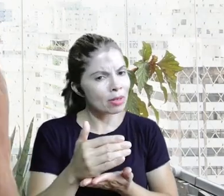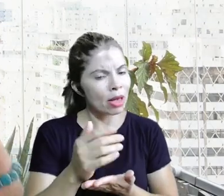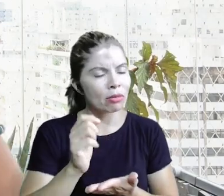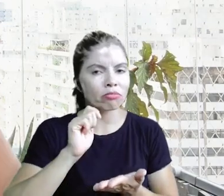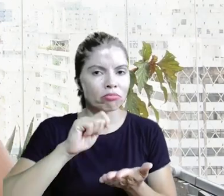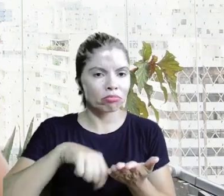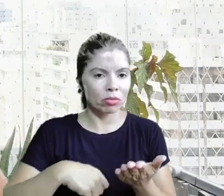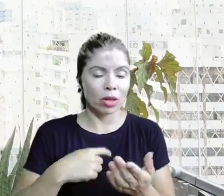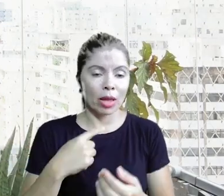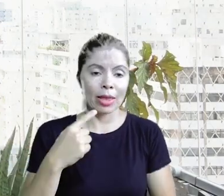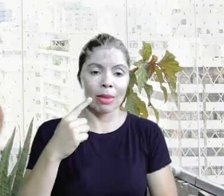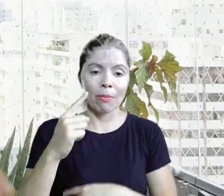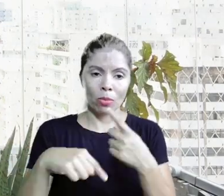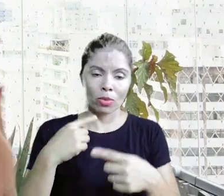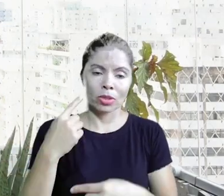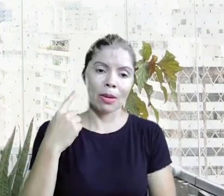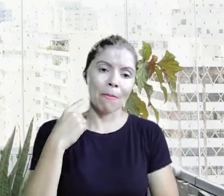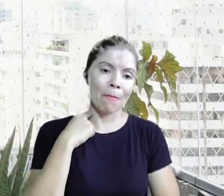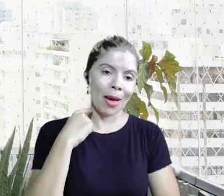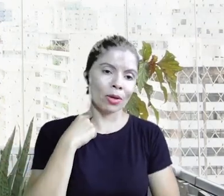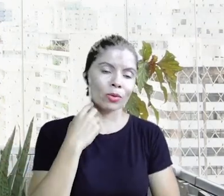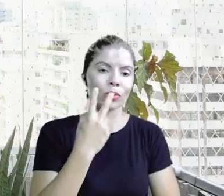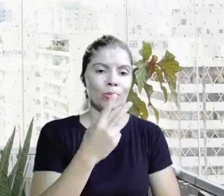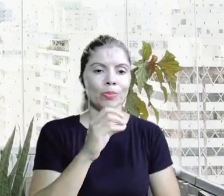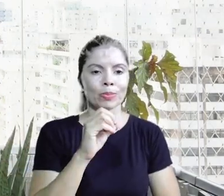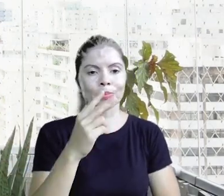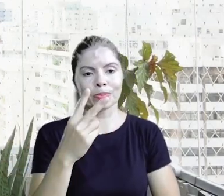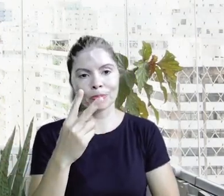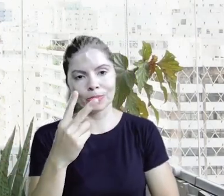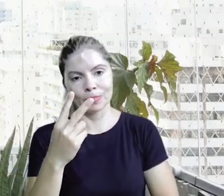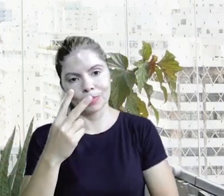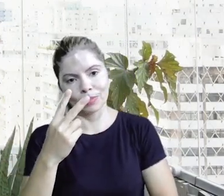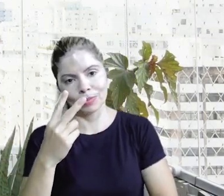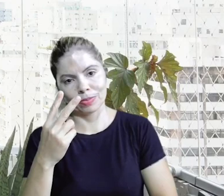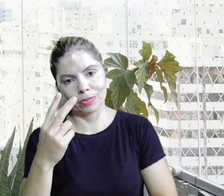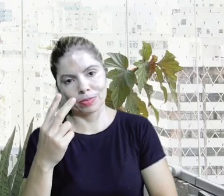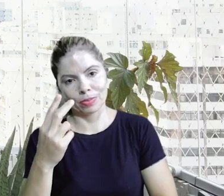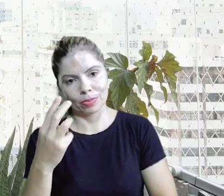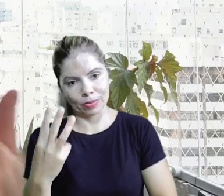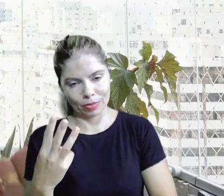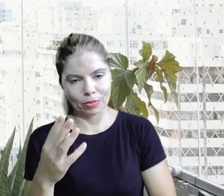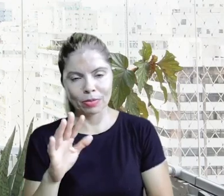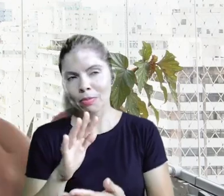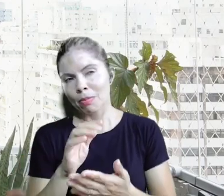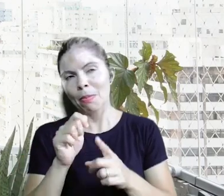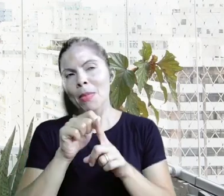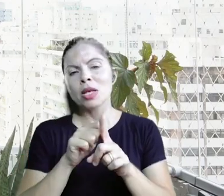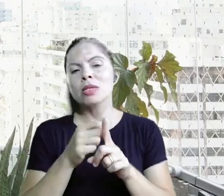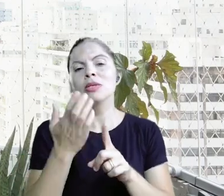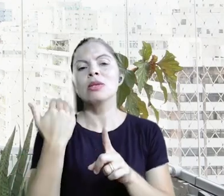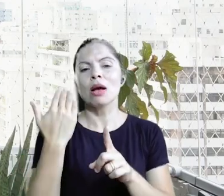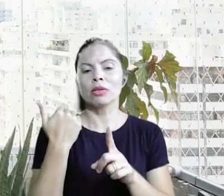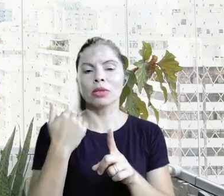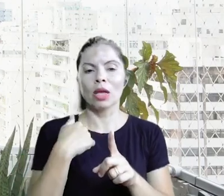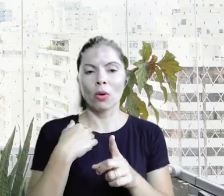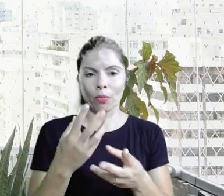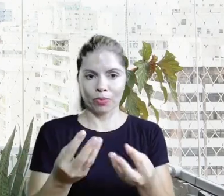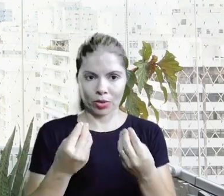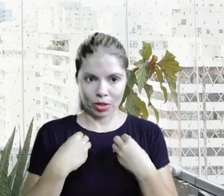inscrever e em maio de 2023 quer dizer alguns meses antes